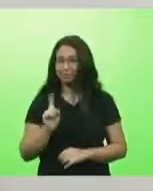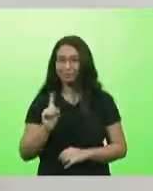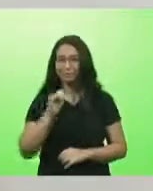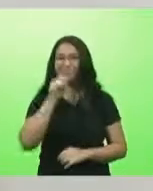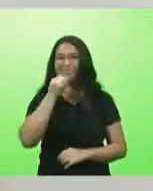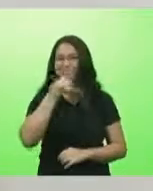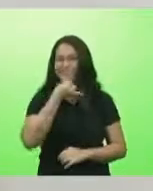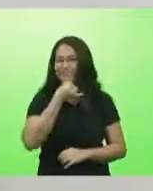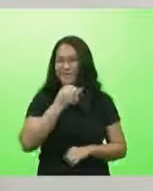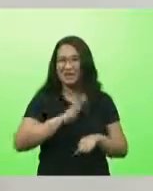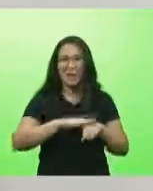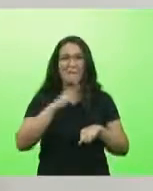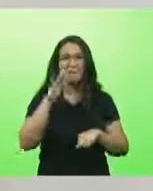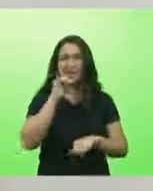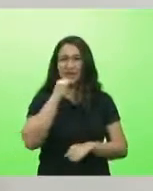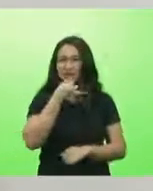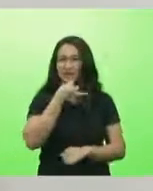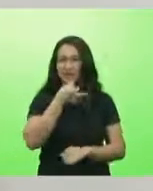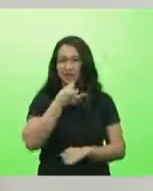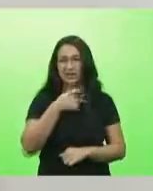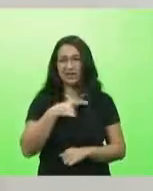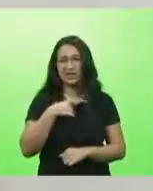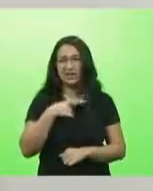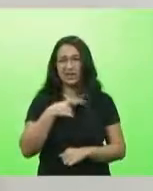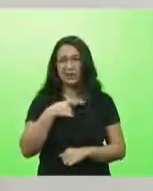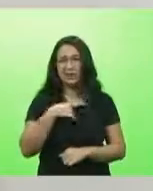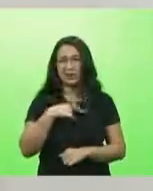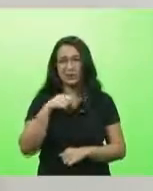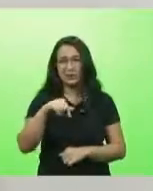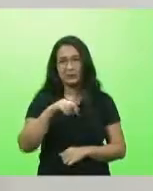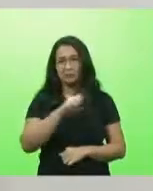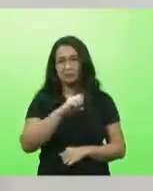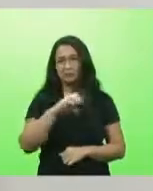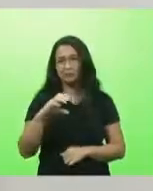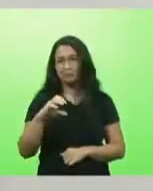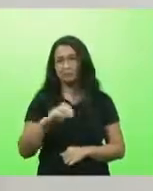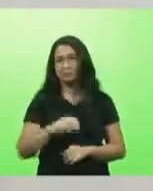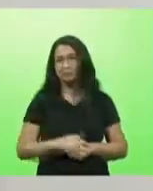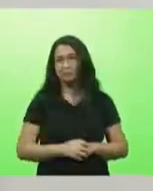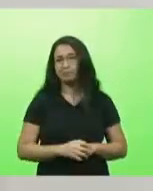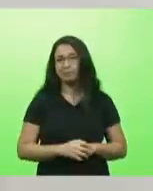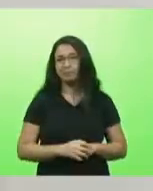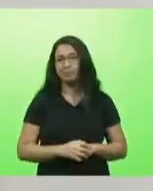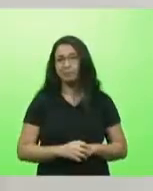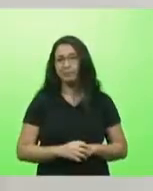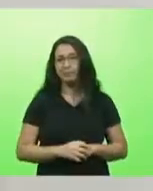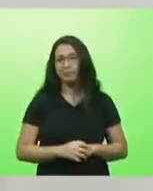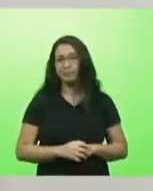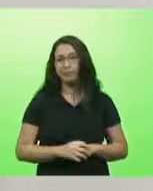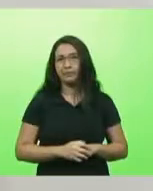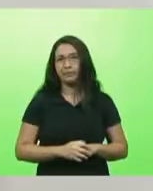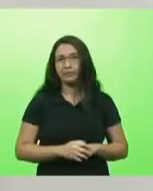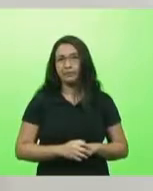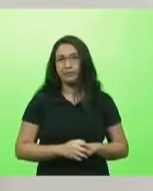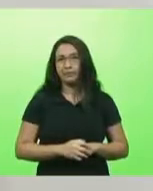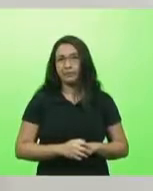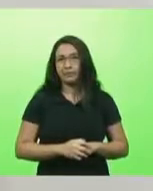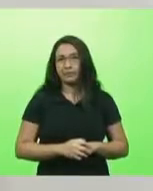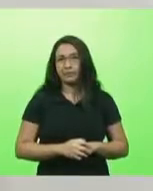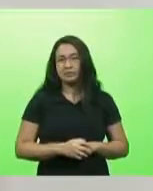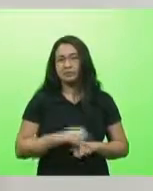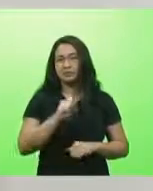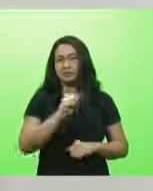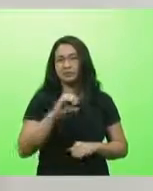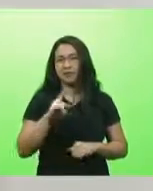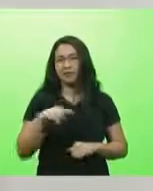triste da história desse Estado. Um Estado rico, um